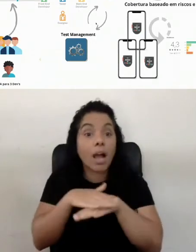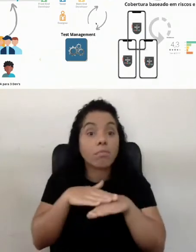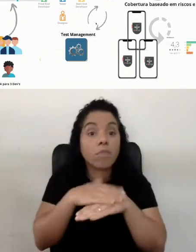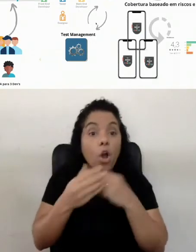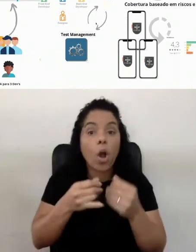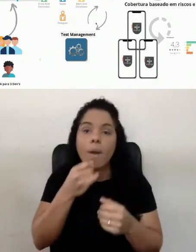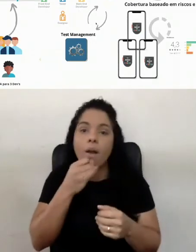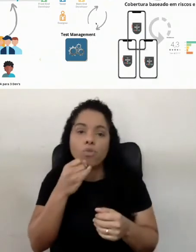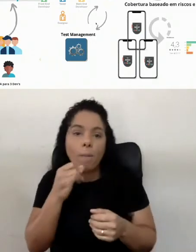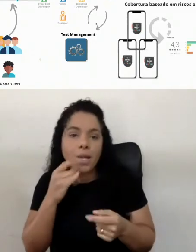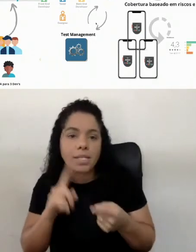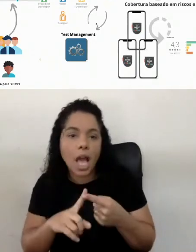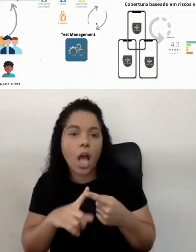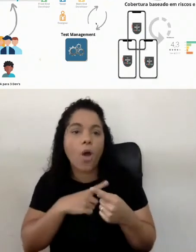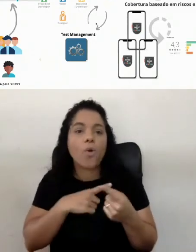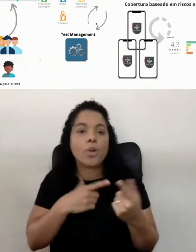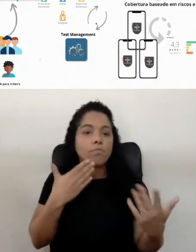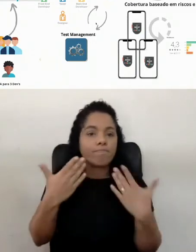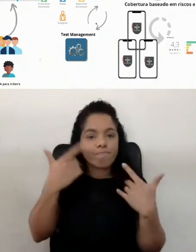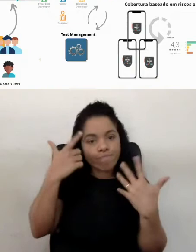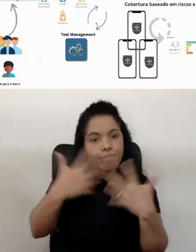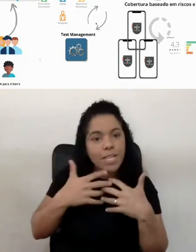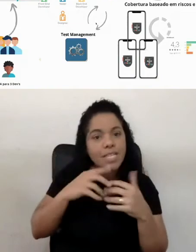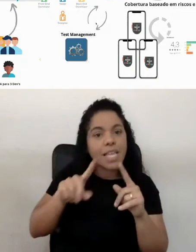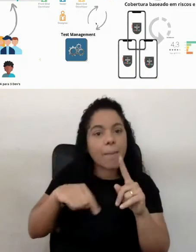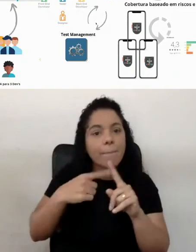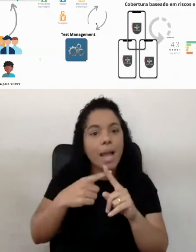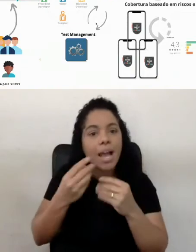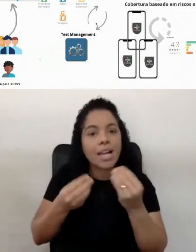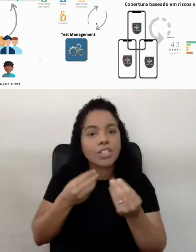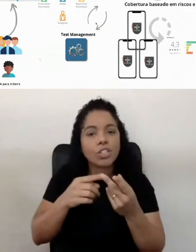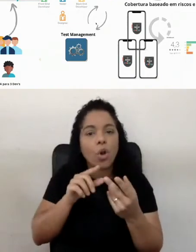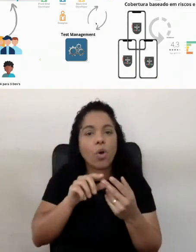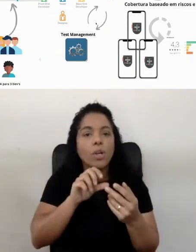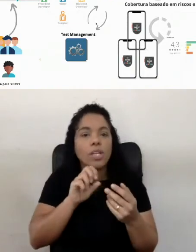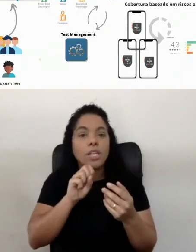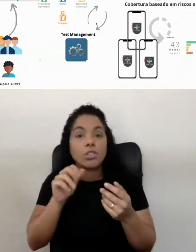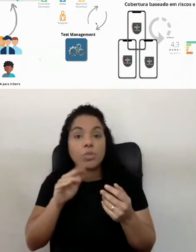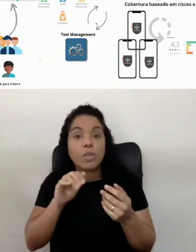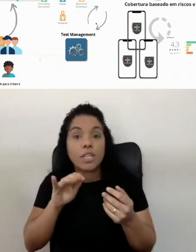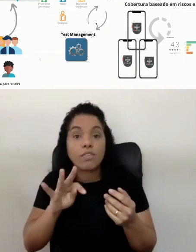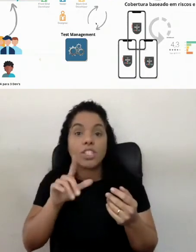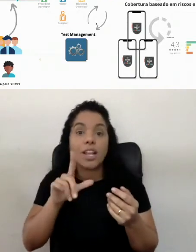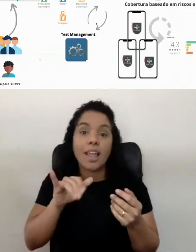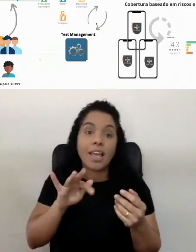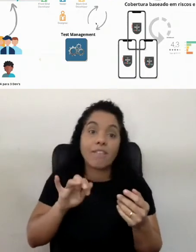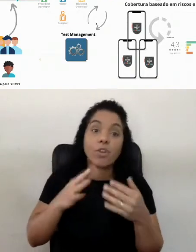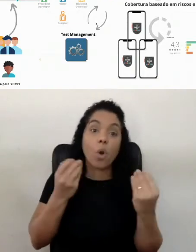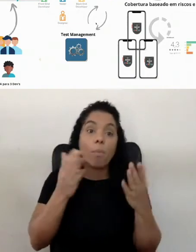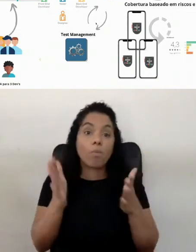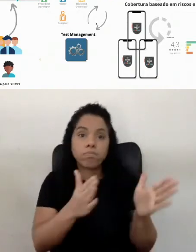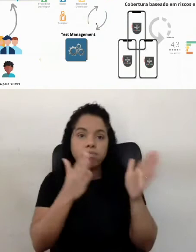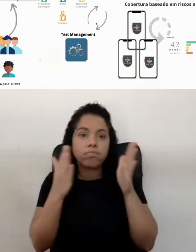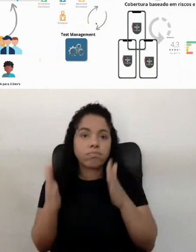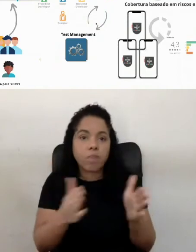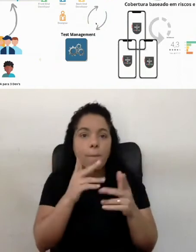de automação, uma conversa de pensar mais em shift left, em pensar mais em processos, né, e de fato